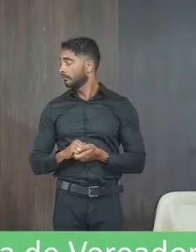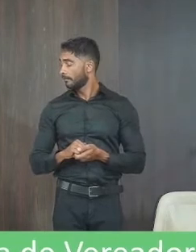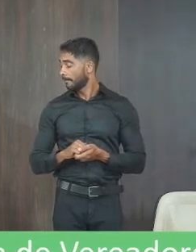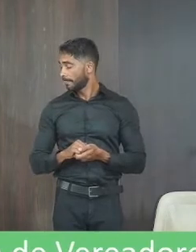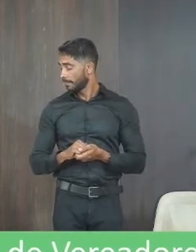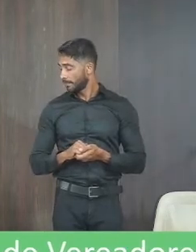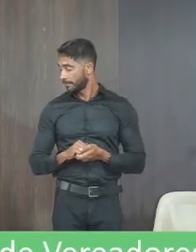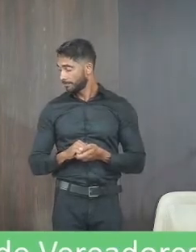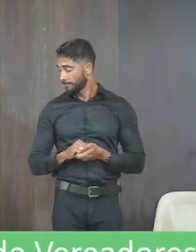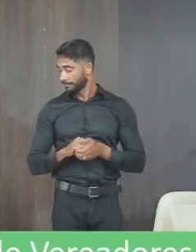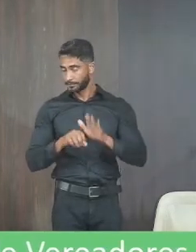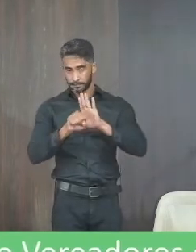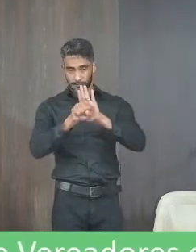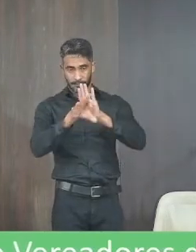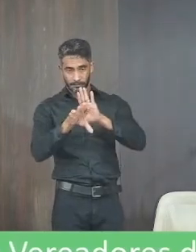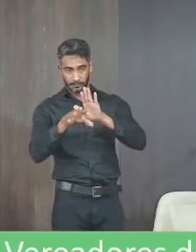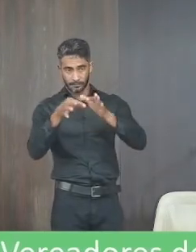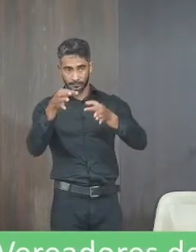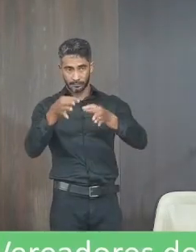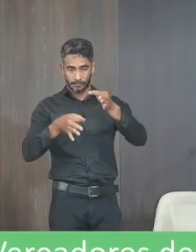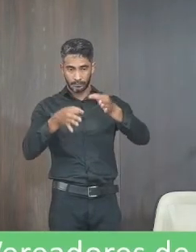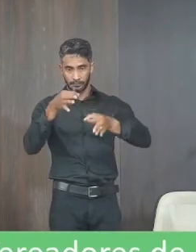as indicações estão em discussão